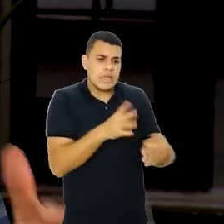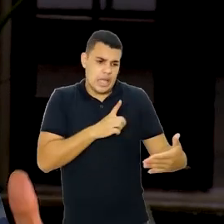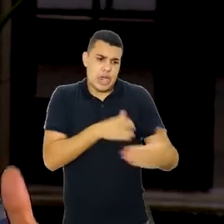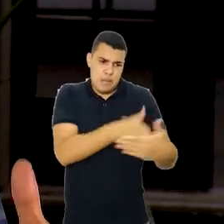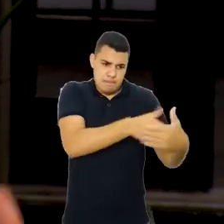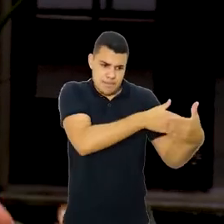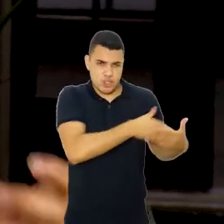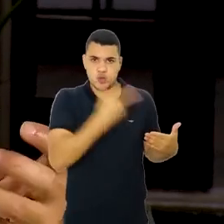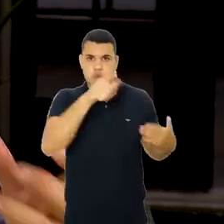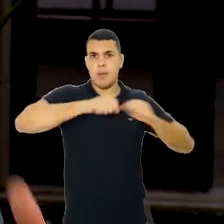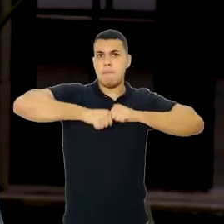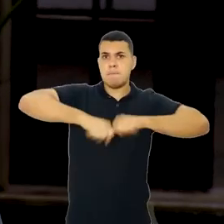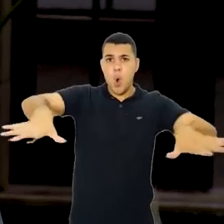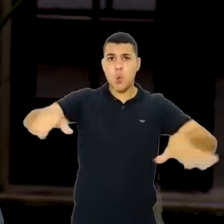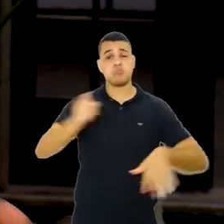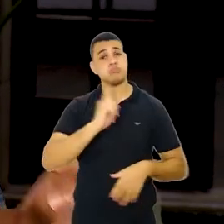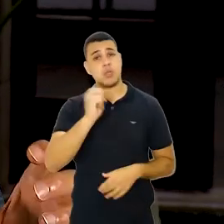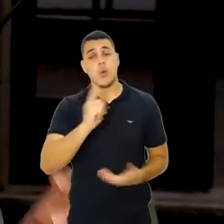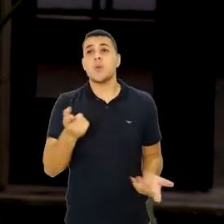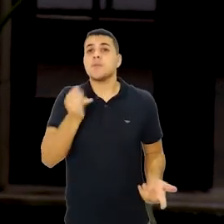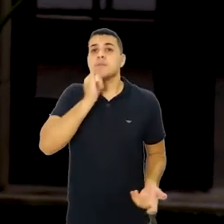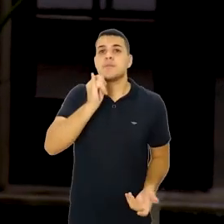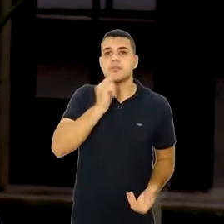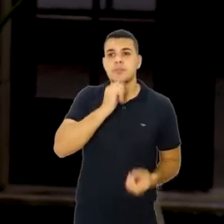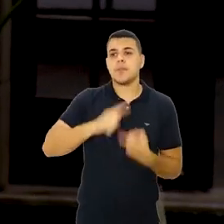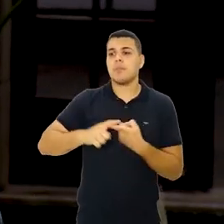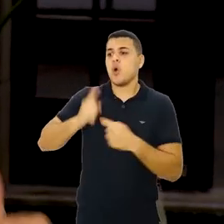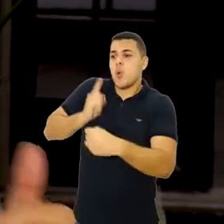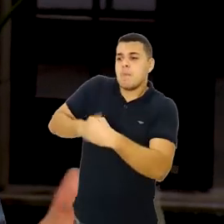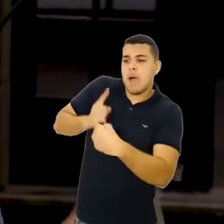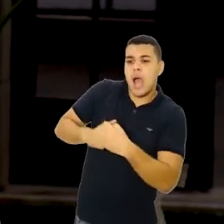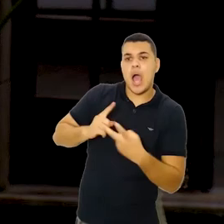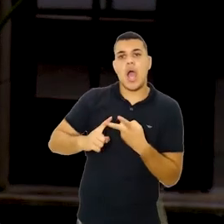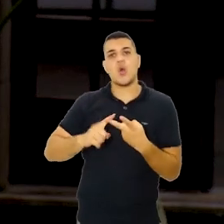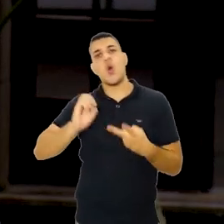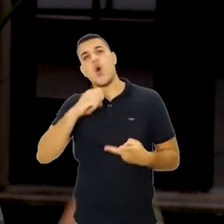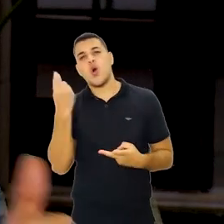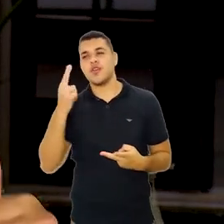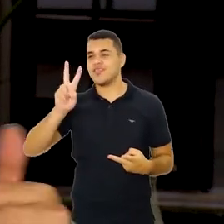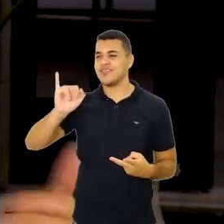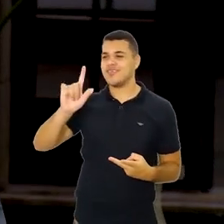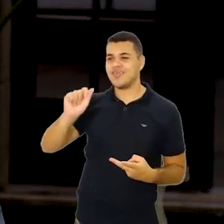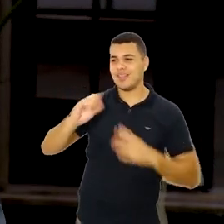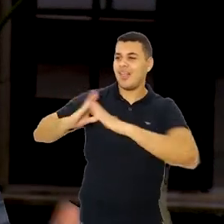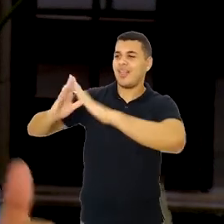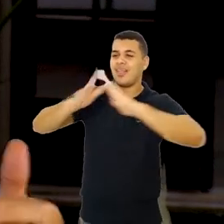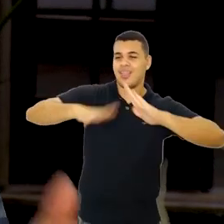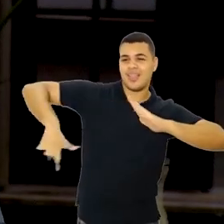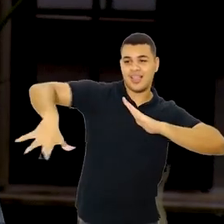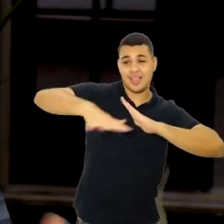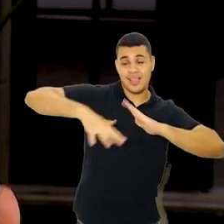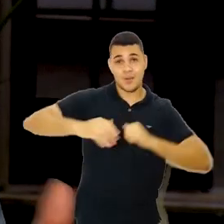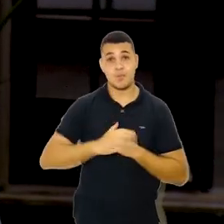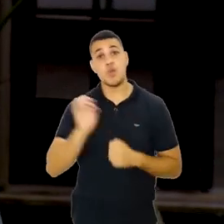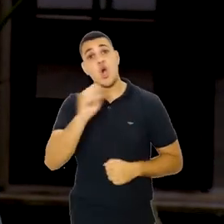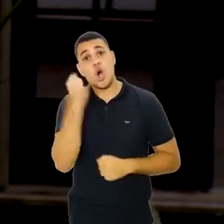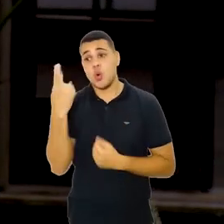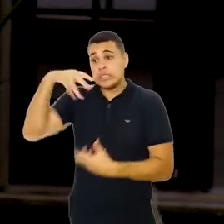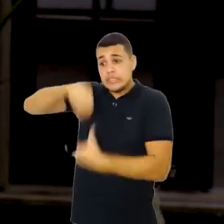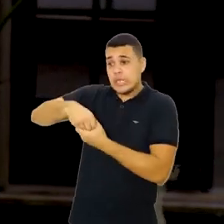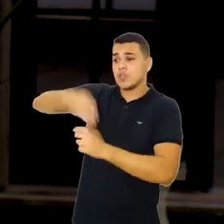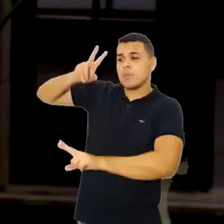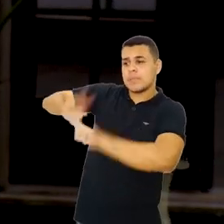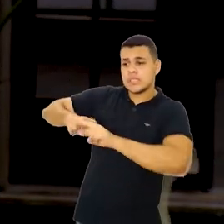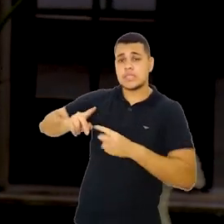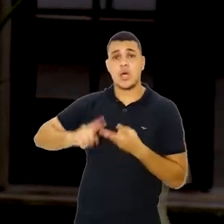atinge uma área geográfica pequena, delimitada, como, por exemplo, um bairro, uma vila ou, então, a